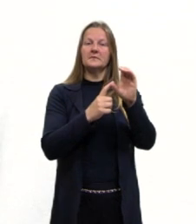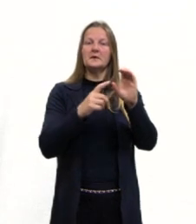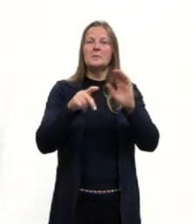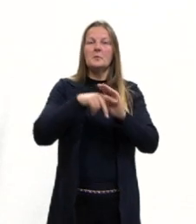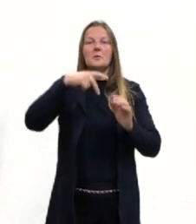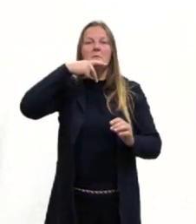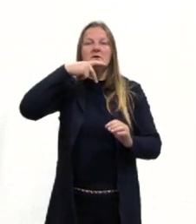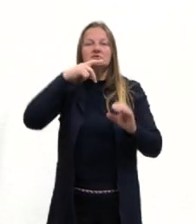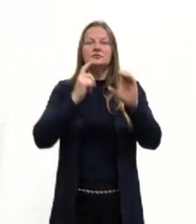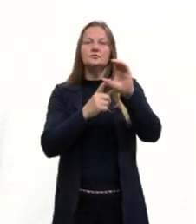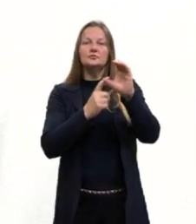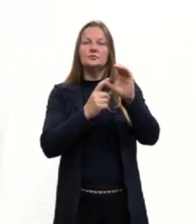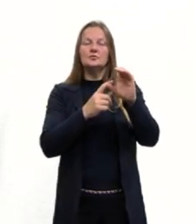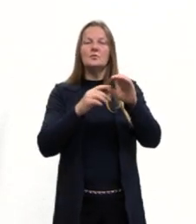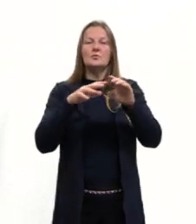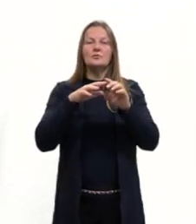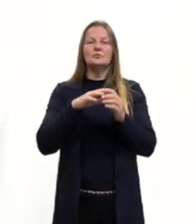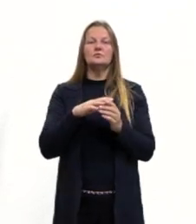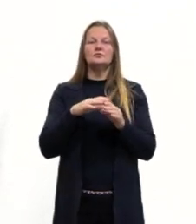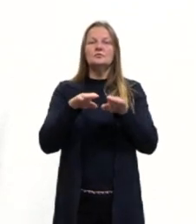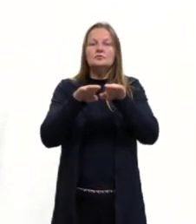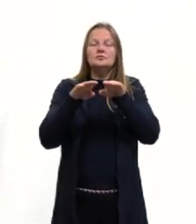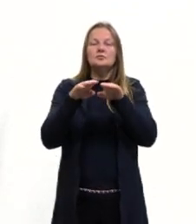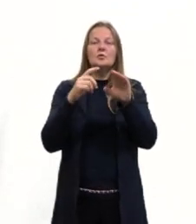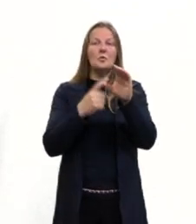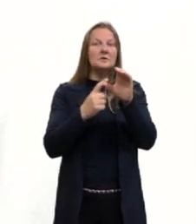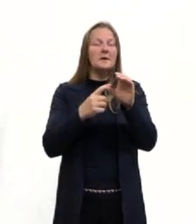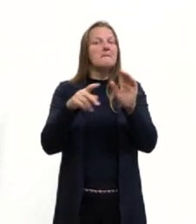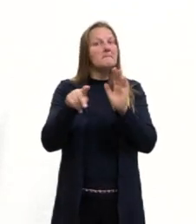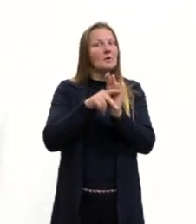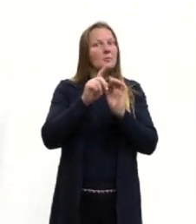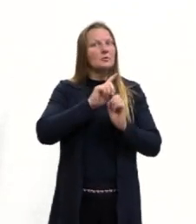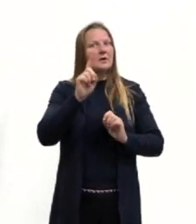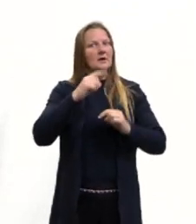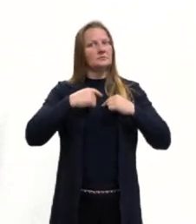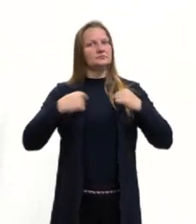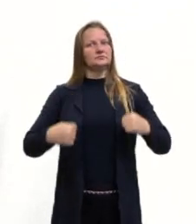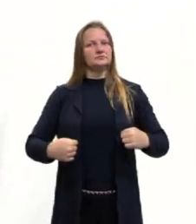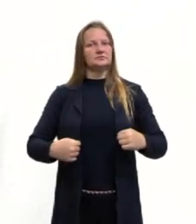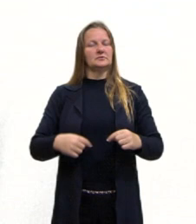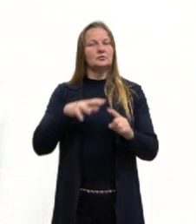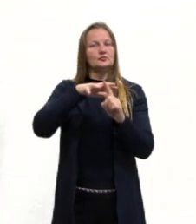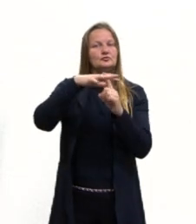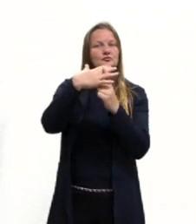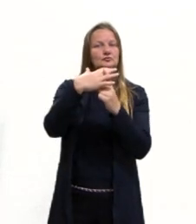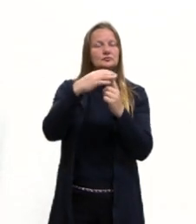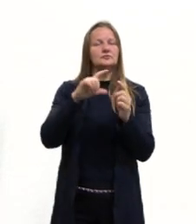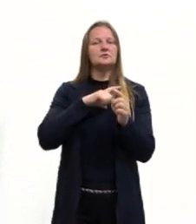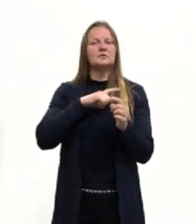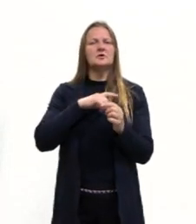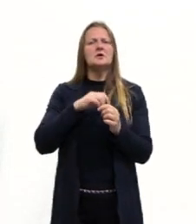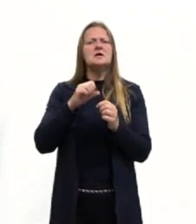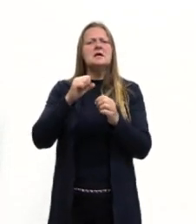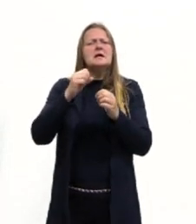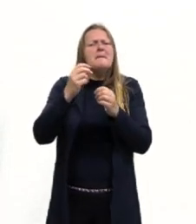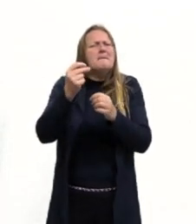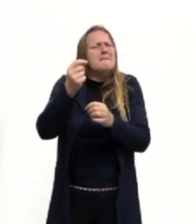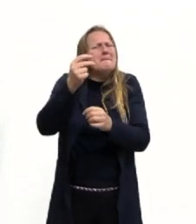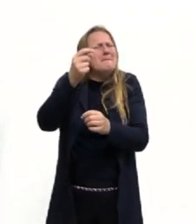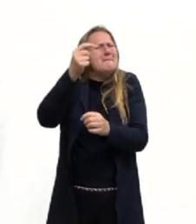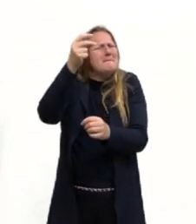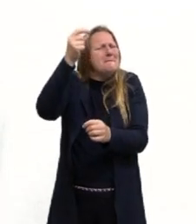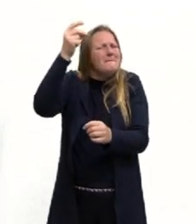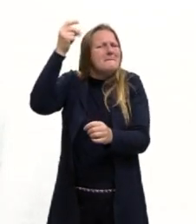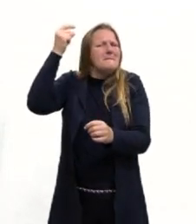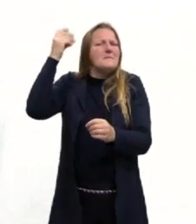país, né, que é dominado aí por essa questão socialista, e uma das civilizações mais antigas que nós temos no mundo, tá, gurizada? Então